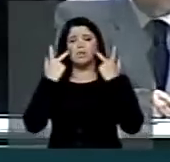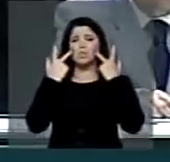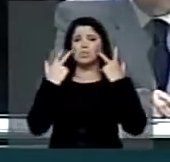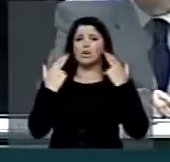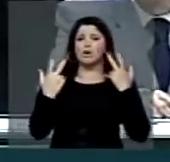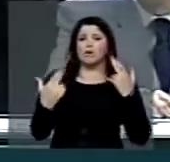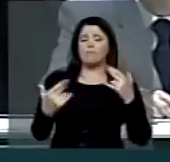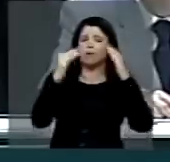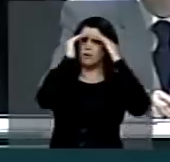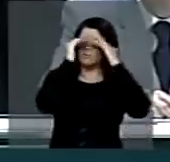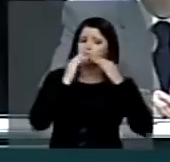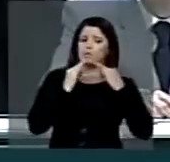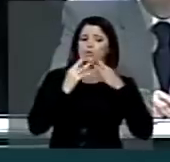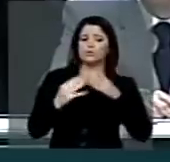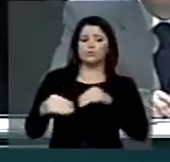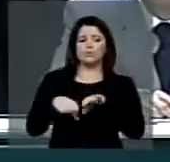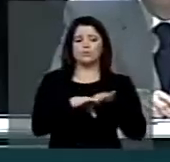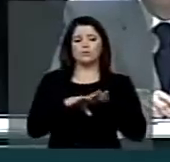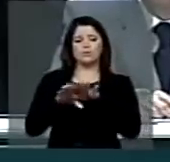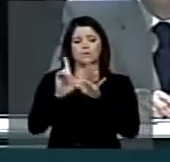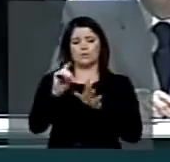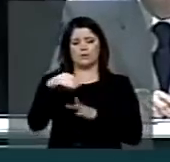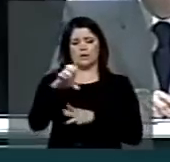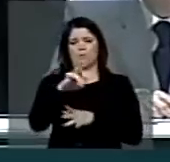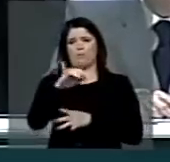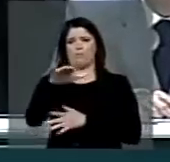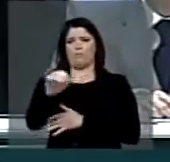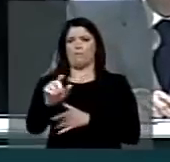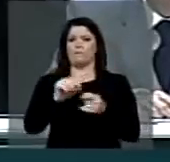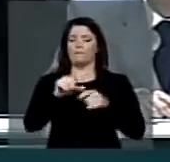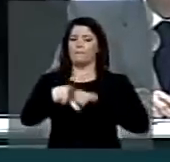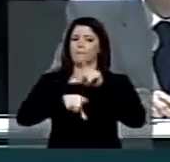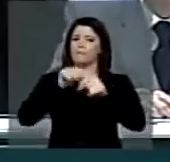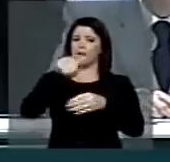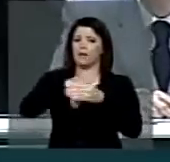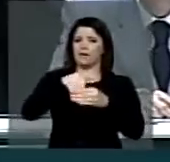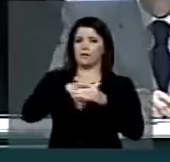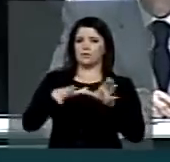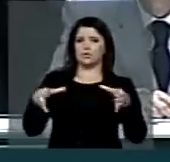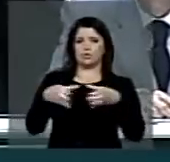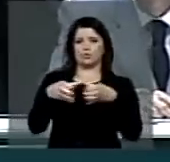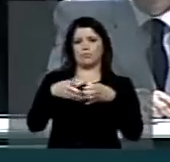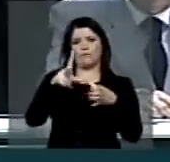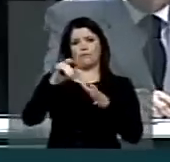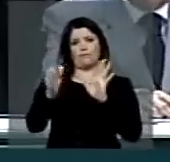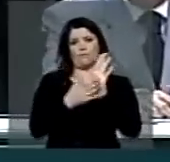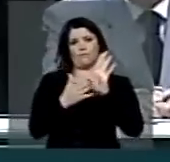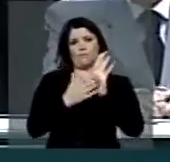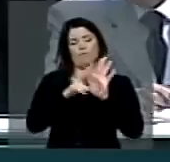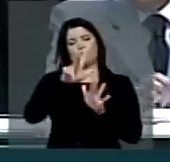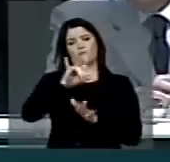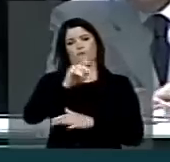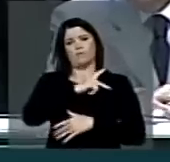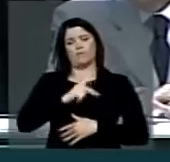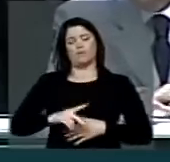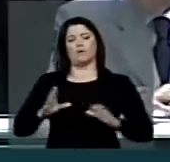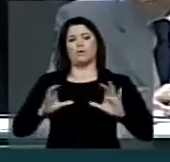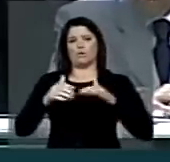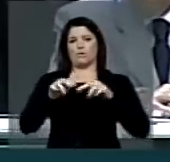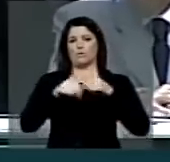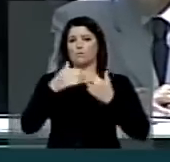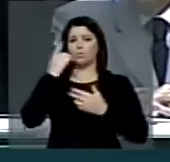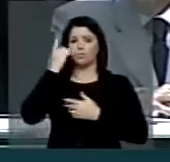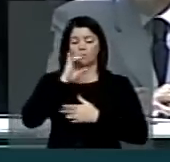respeitosa e democrática de proceder à eleição da chapa proposta para a presidente daquela comissão. Os